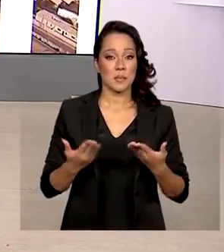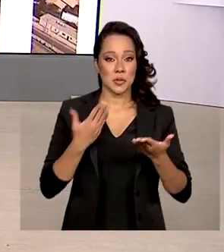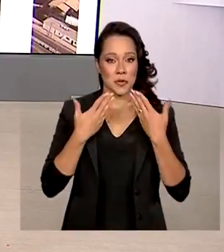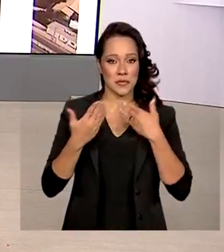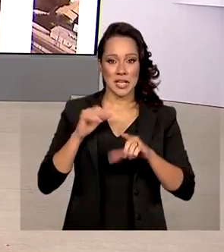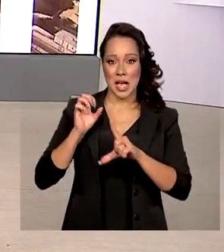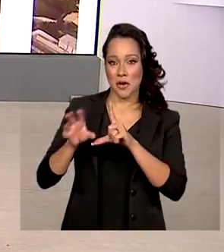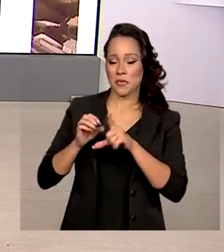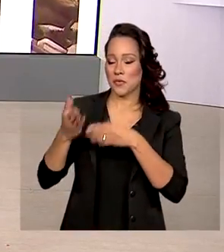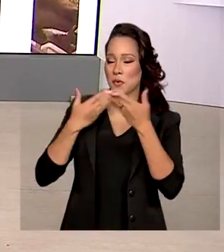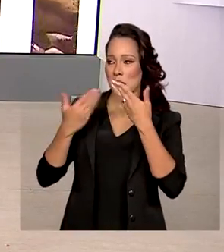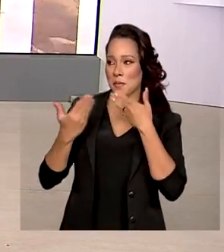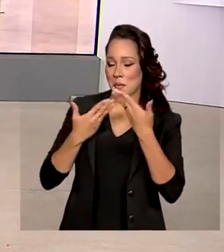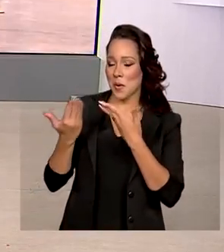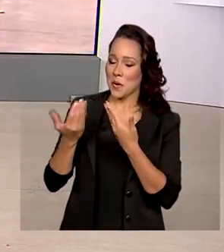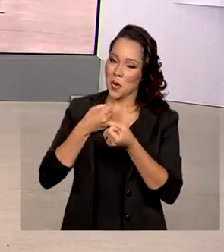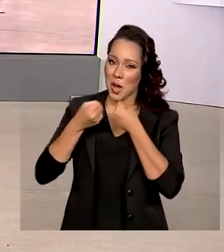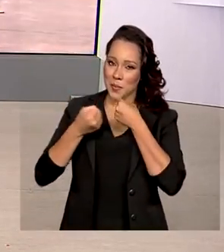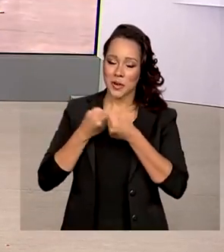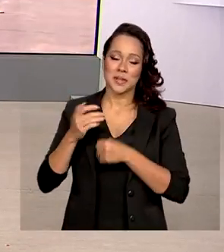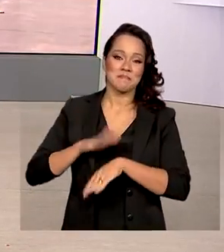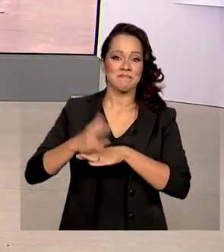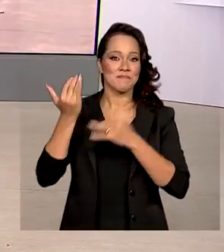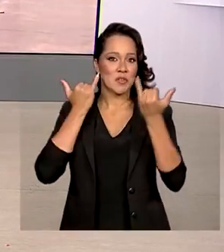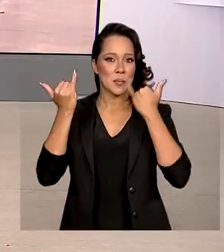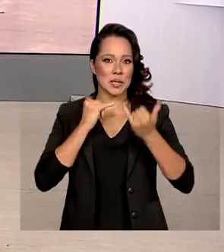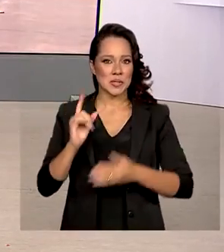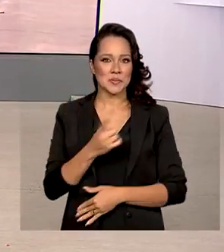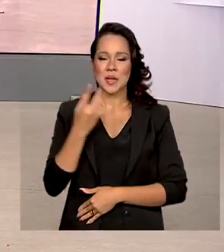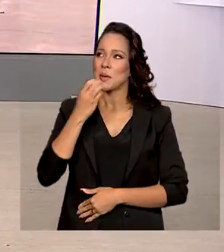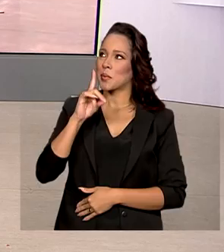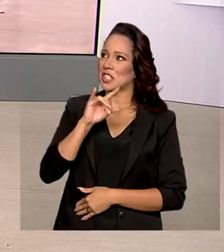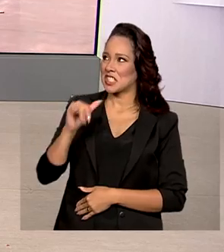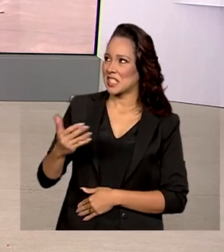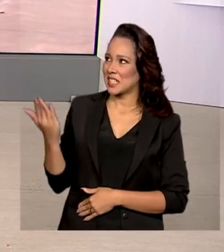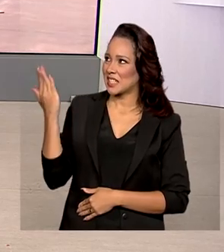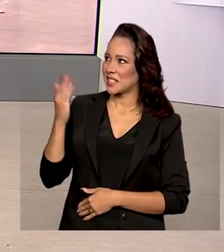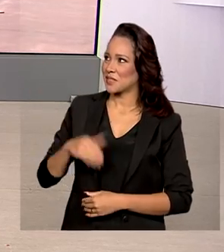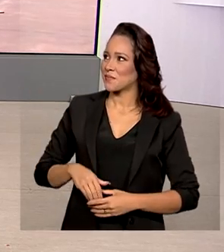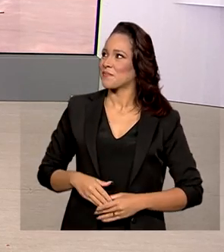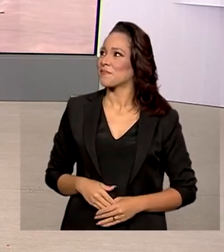ao vivo com o repórter Glauco de Queiroz, que tem mais informações para a gente. Bom dia, Glauco.